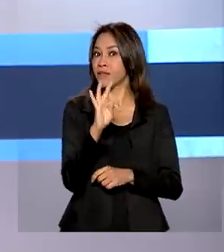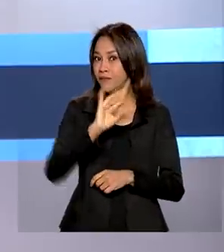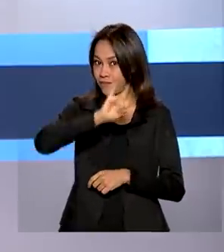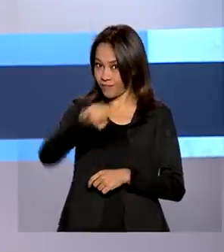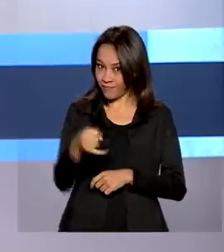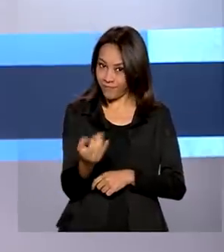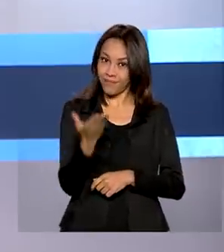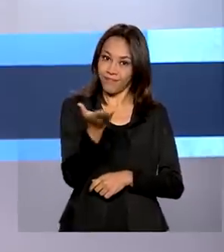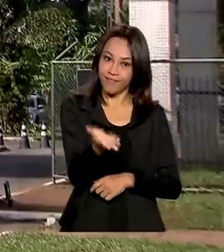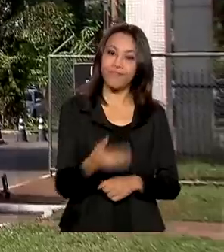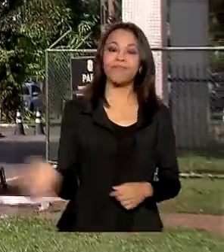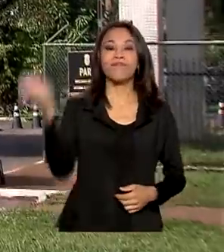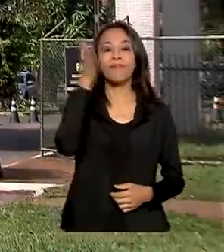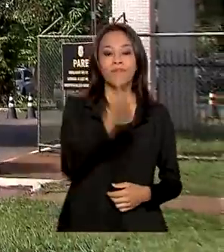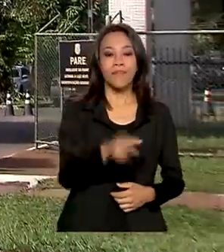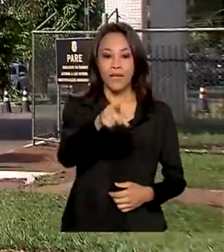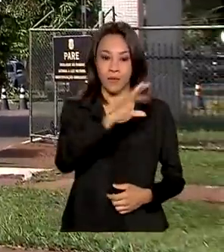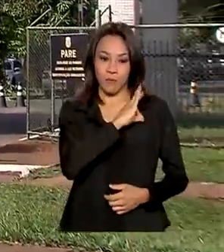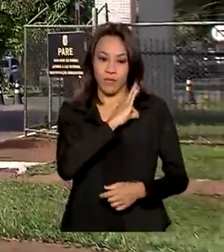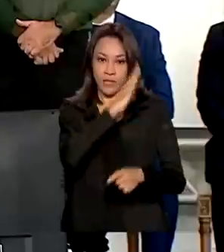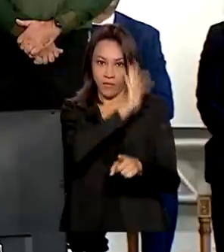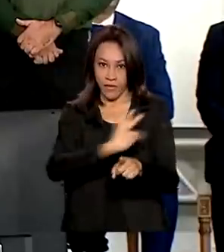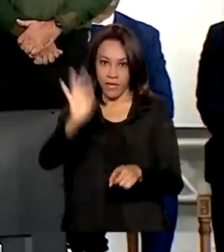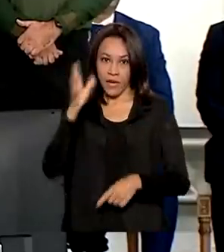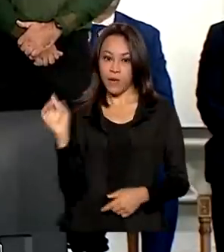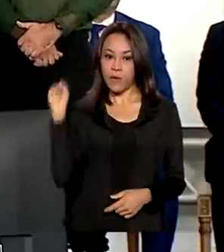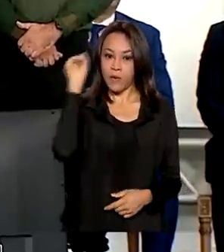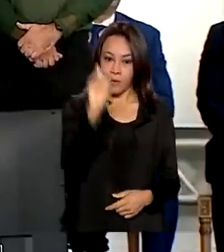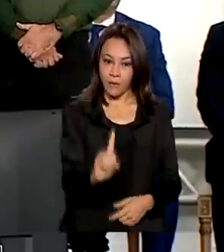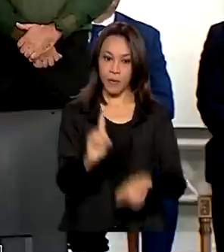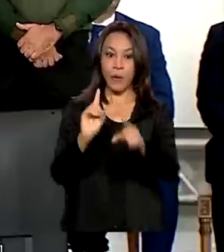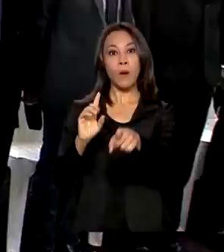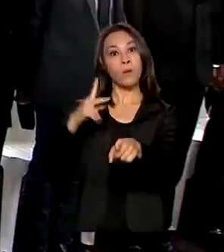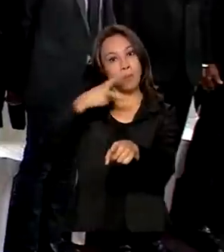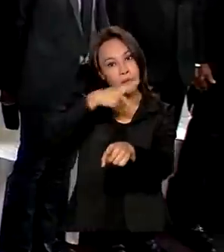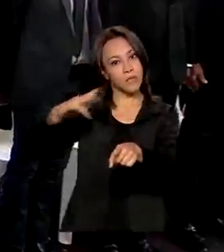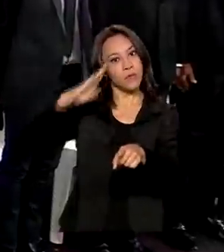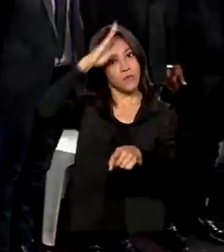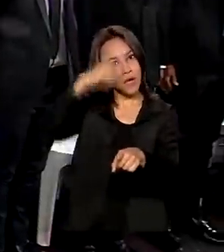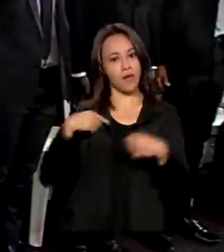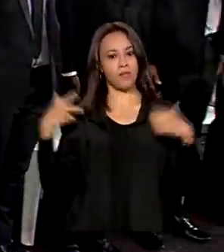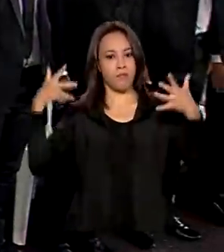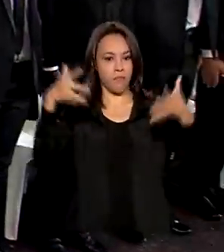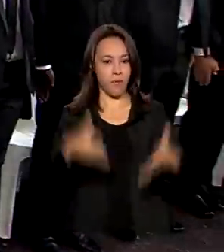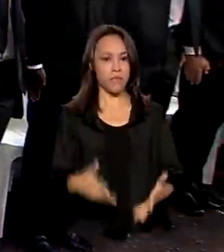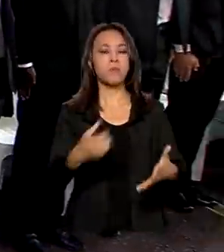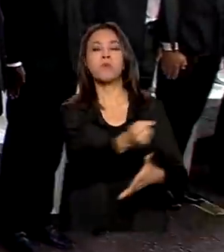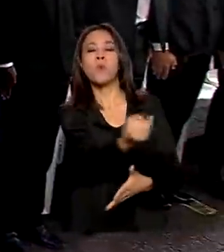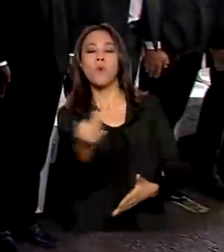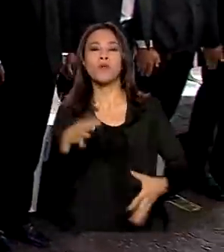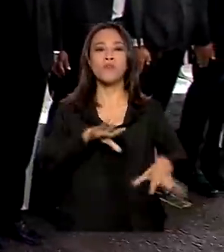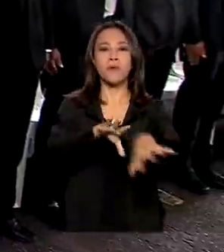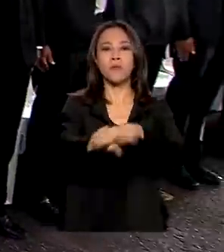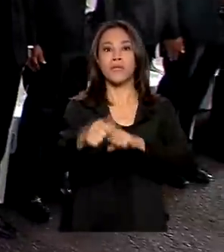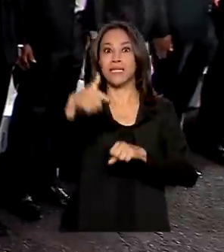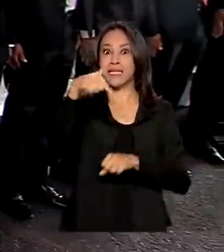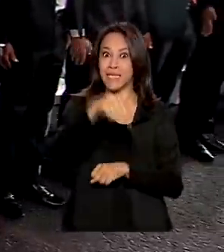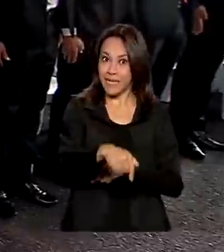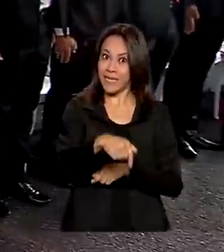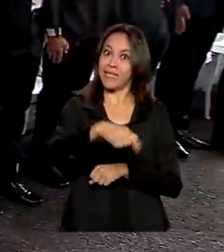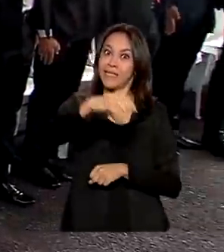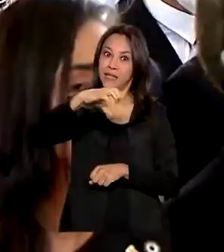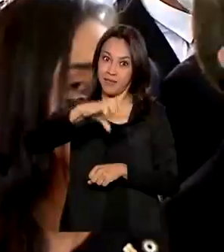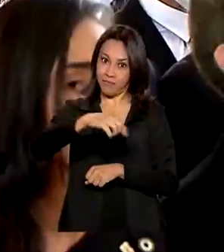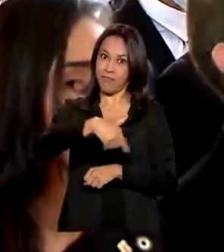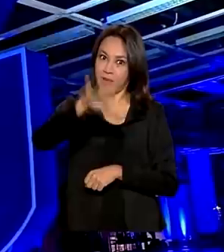Na Academia de Polícia Federal, o presidente esteve na formatura de quase 700 novos agentes que vão atuar no combate